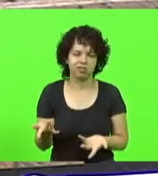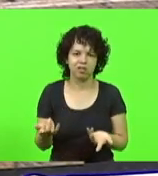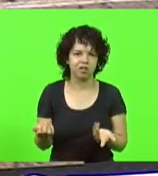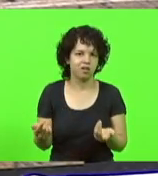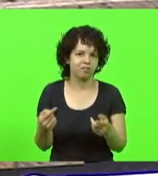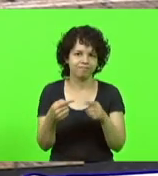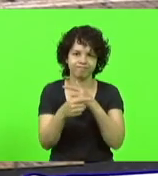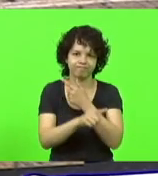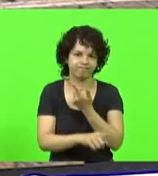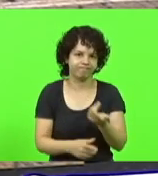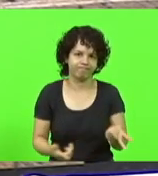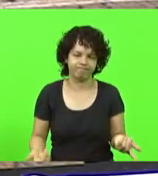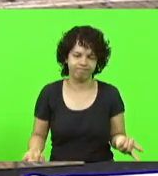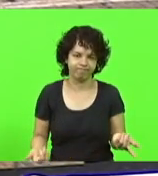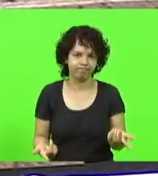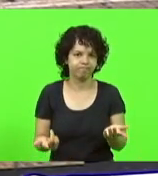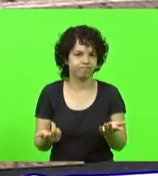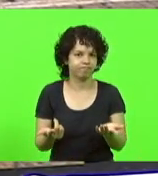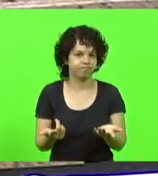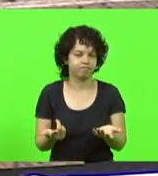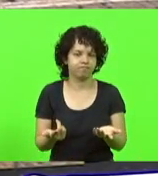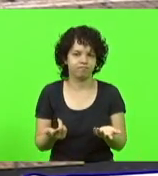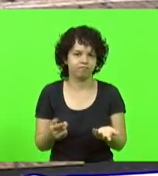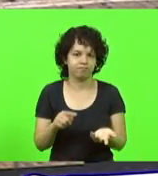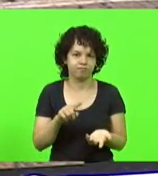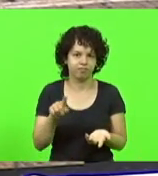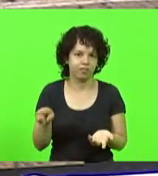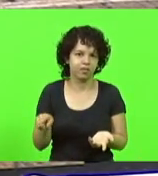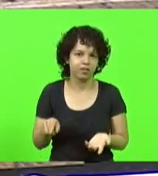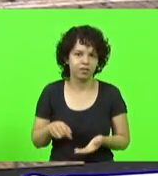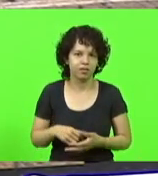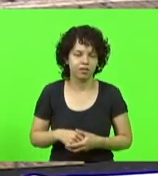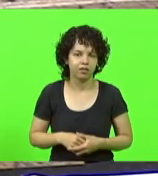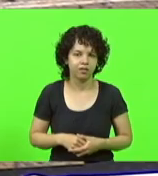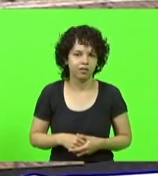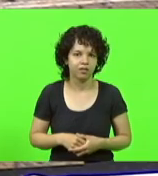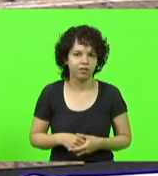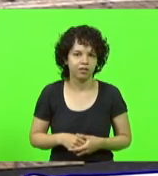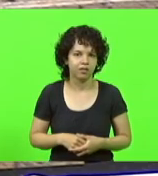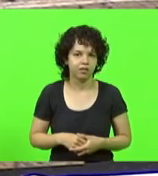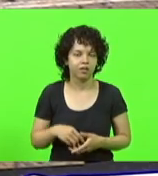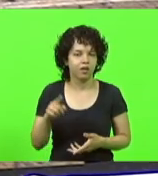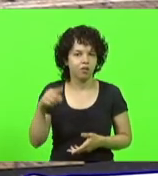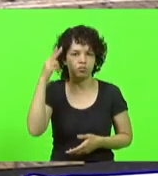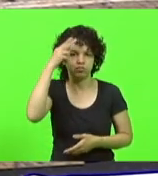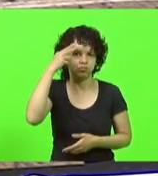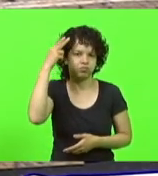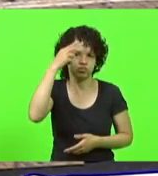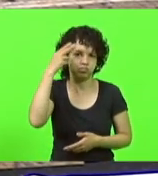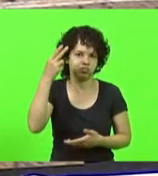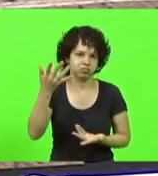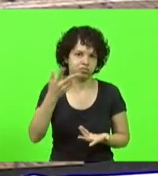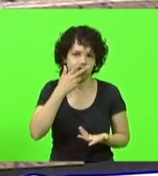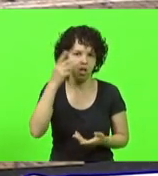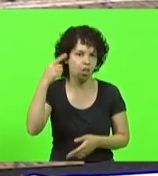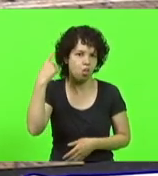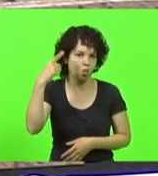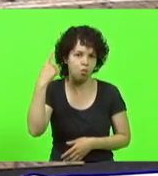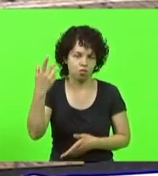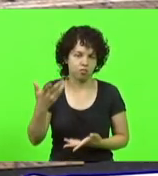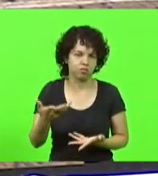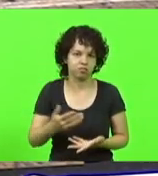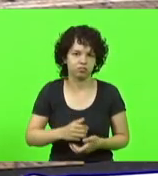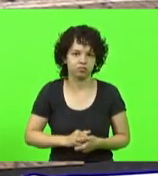isso, meu Deus, isso é uma epopeia, uma coisa de louco até que se comente isso.